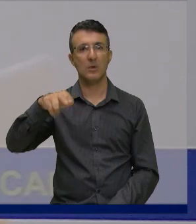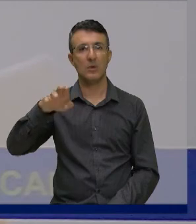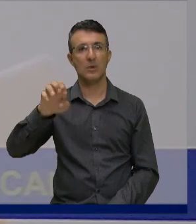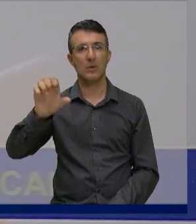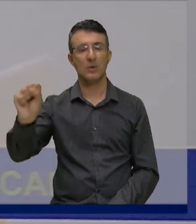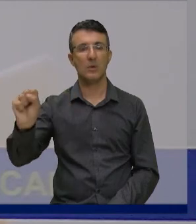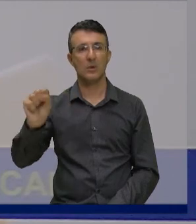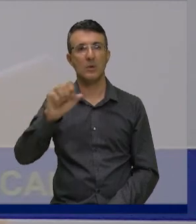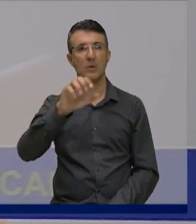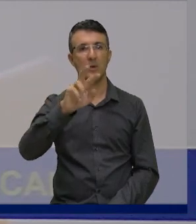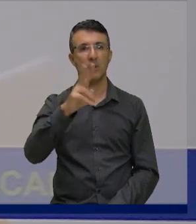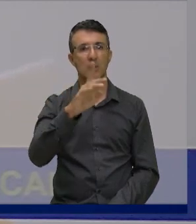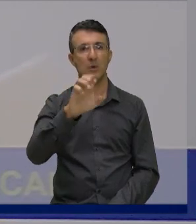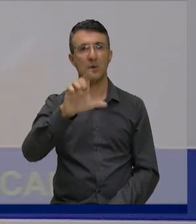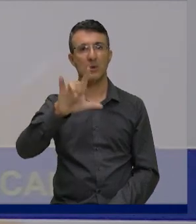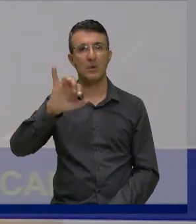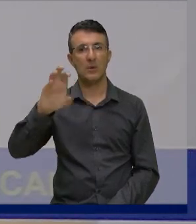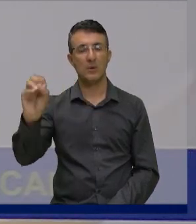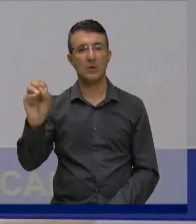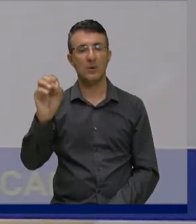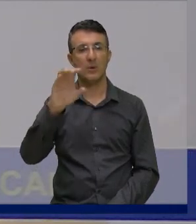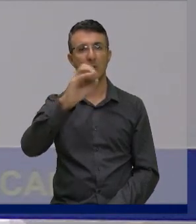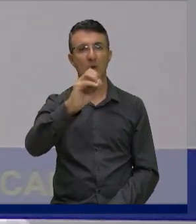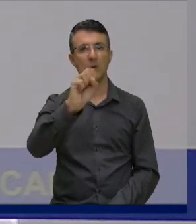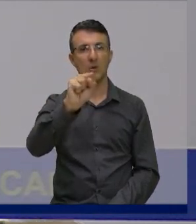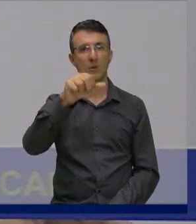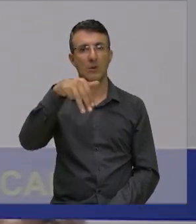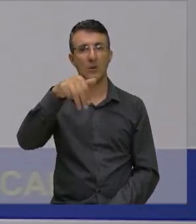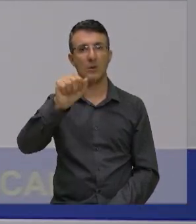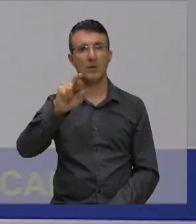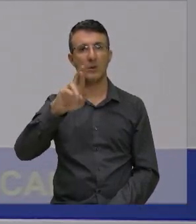Osmar Mangueira da Silva